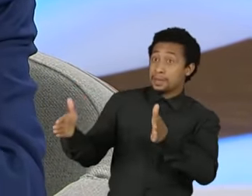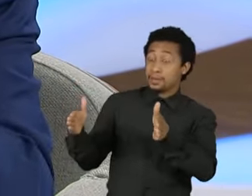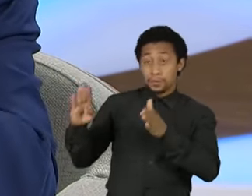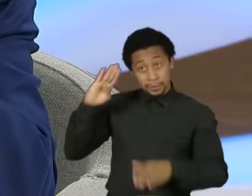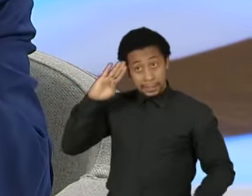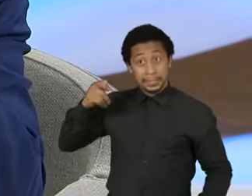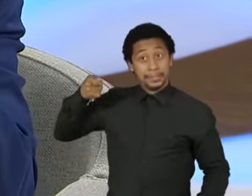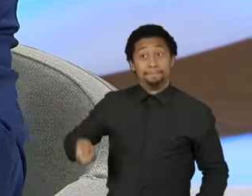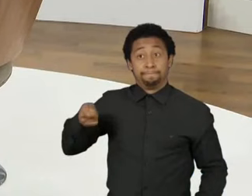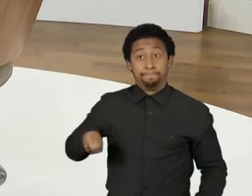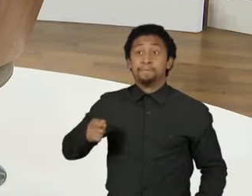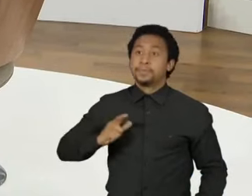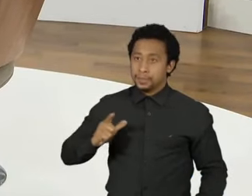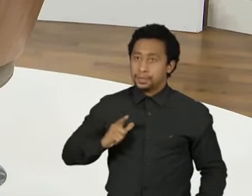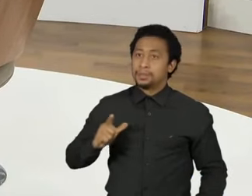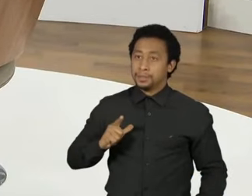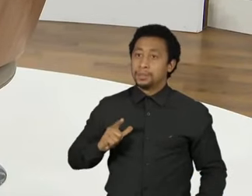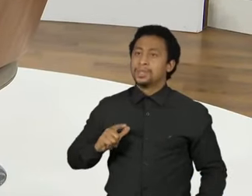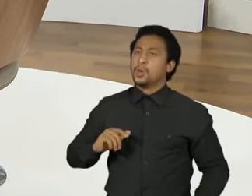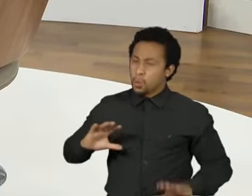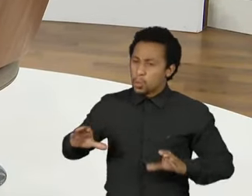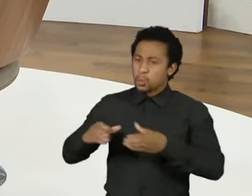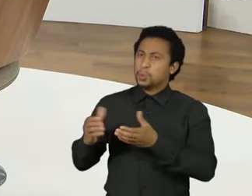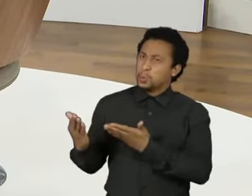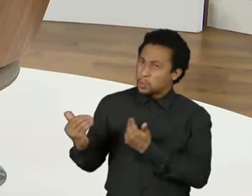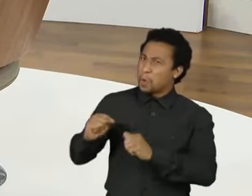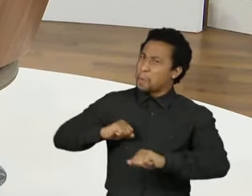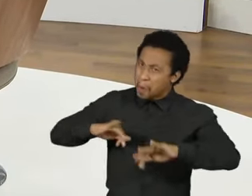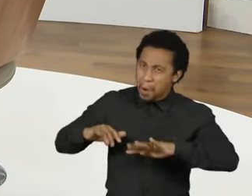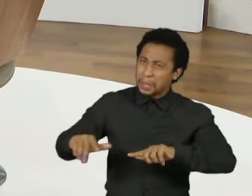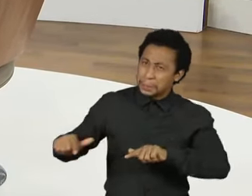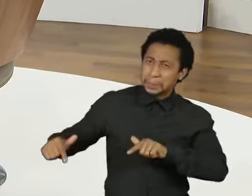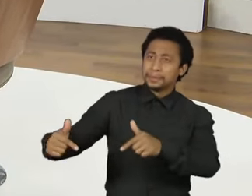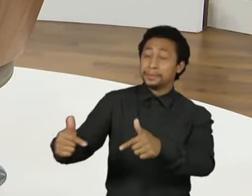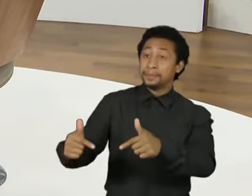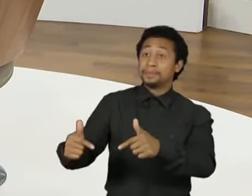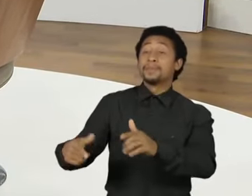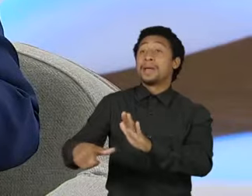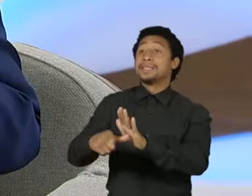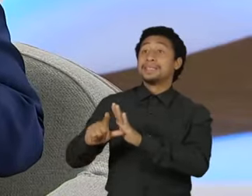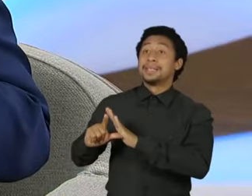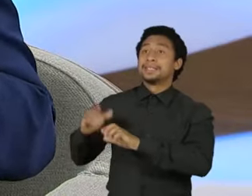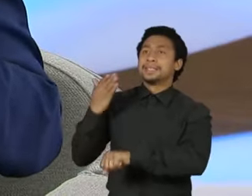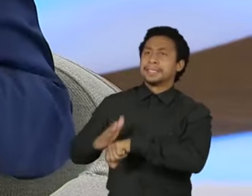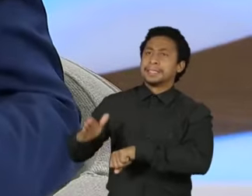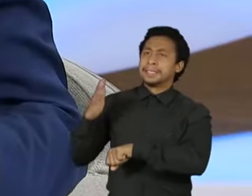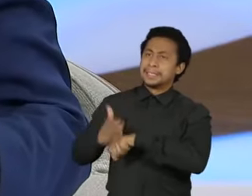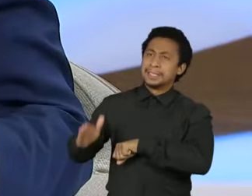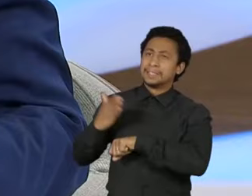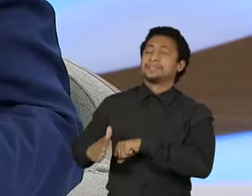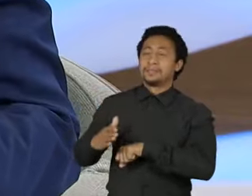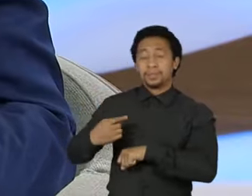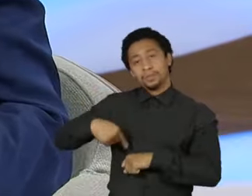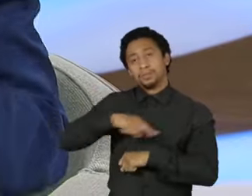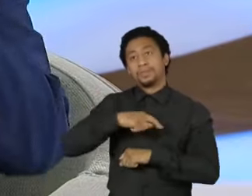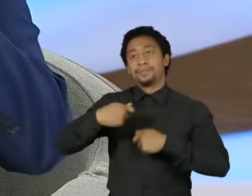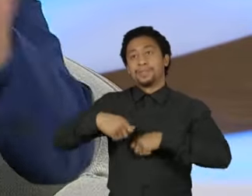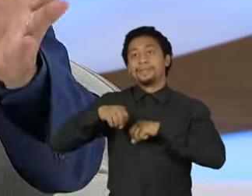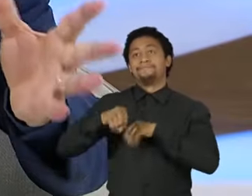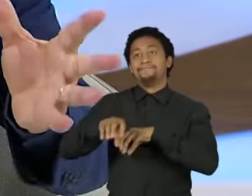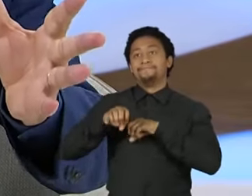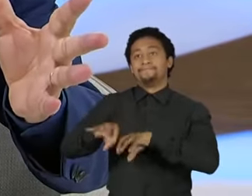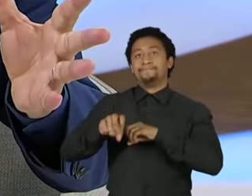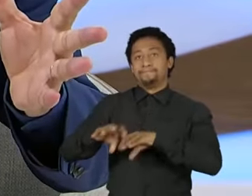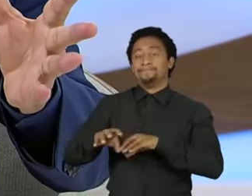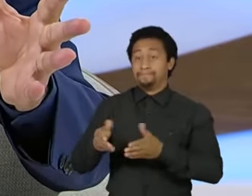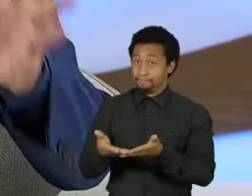militar, o movimento de juventude e assim por diante. Então, isso é treinamento, a gente aprende e nós precisamos ensinar. Essa